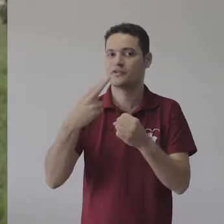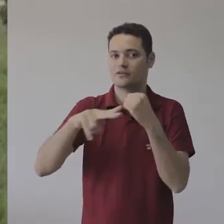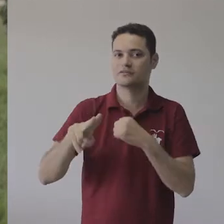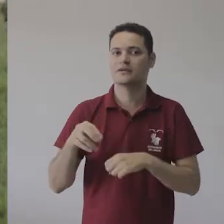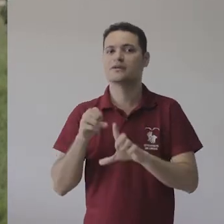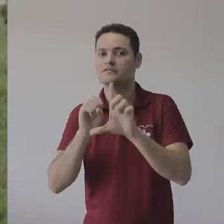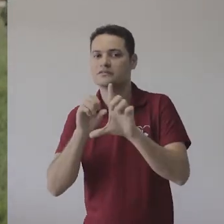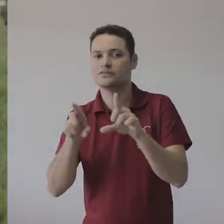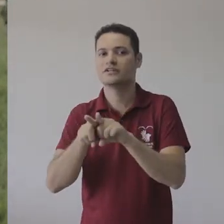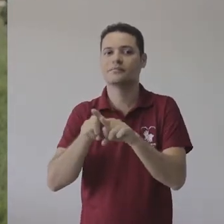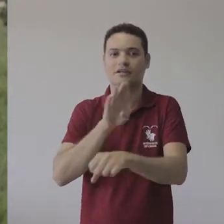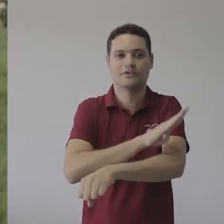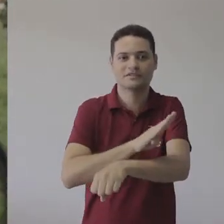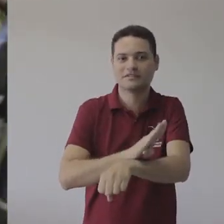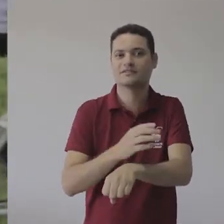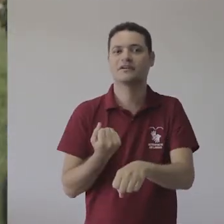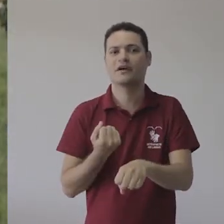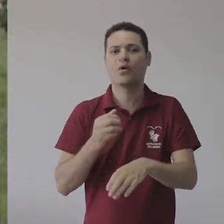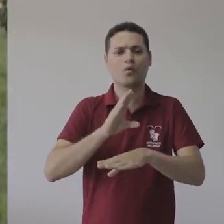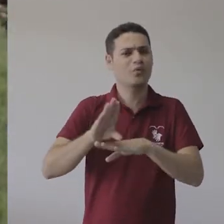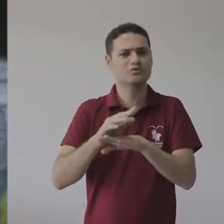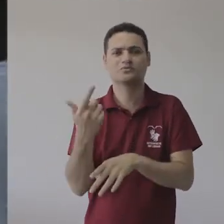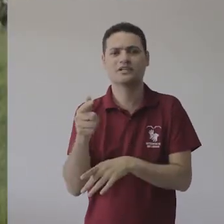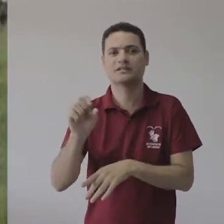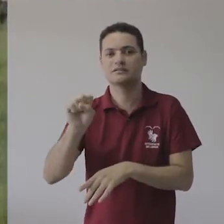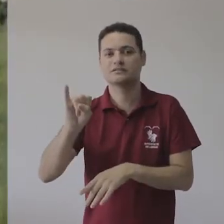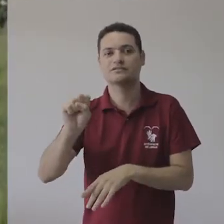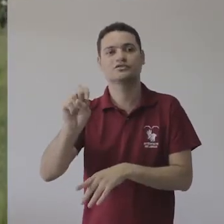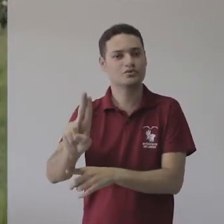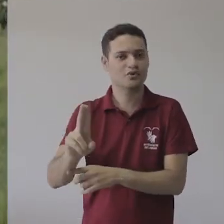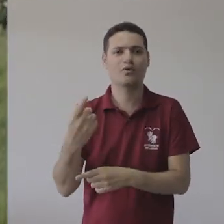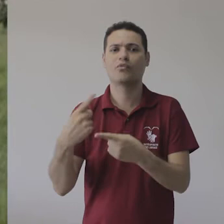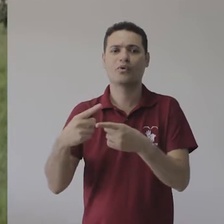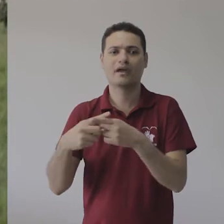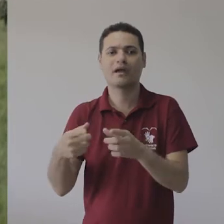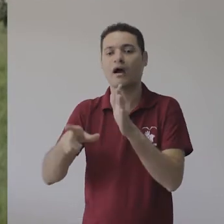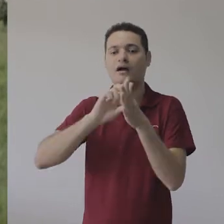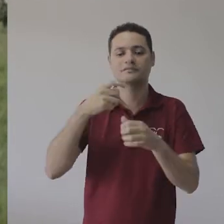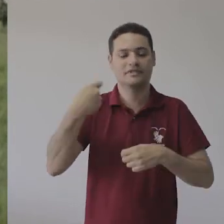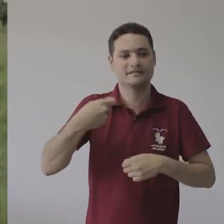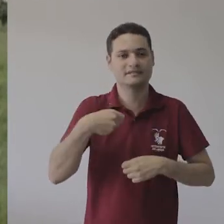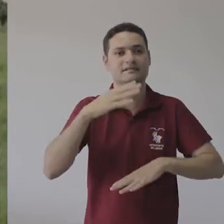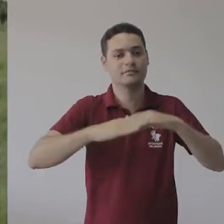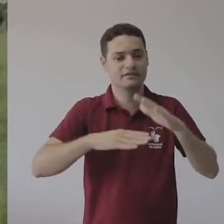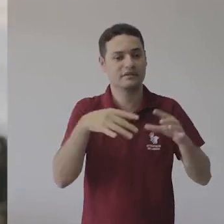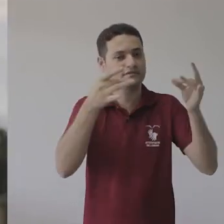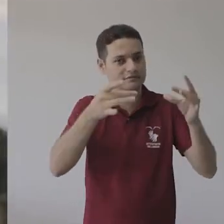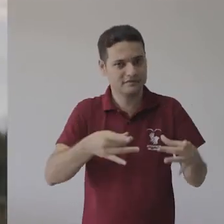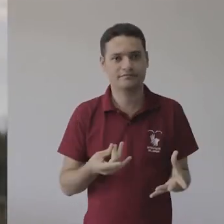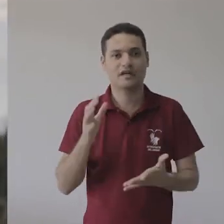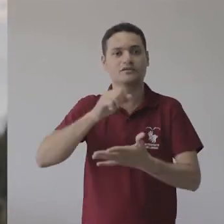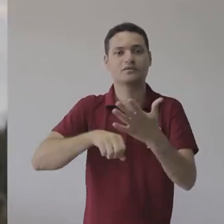licenciatura quanto bacharelado. Estes cursos não têm ingresso pelo SISU porque a seleção inclui um teste de habilidade específica.